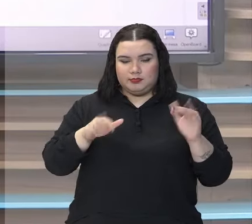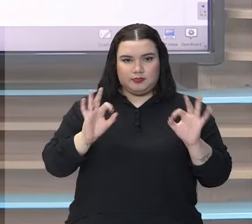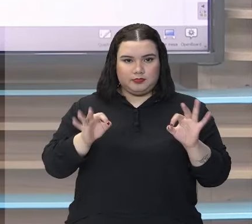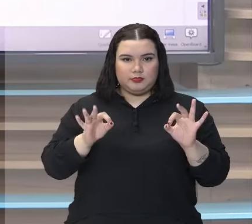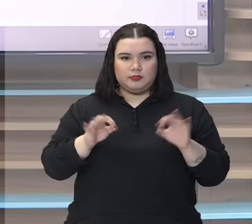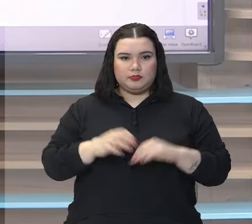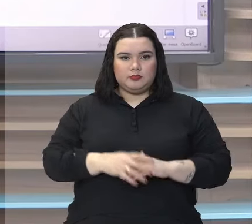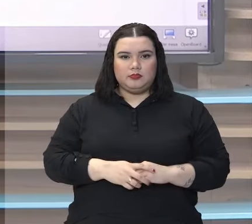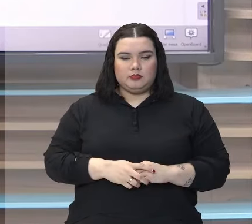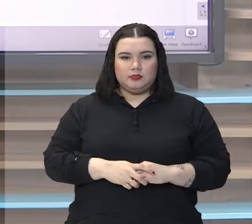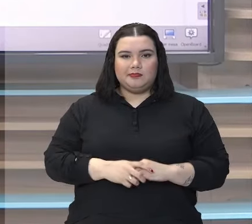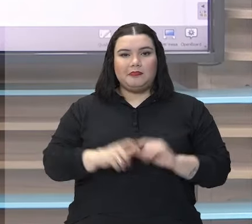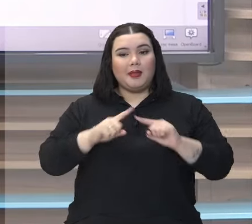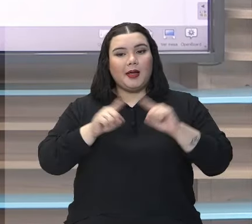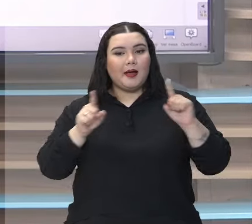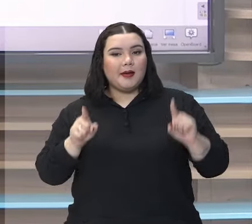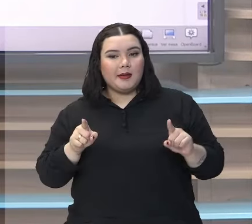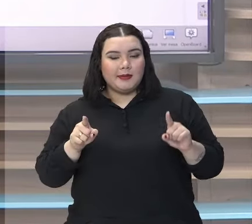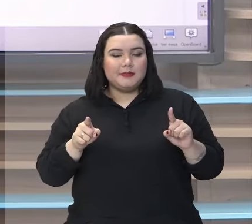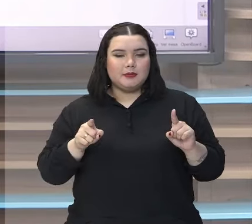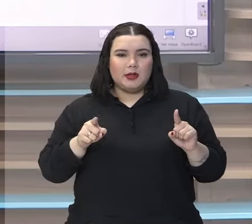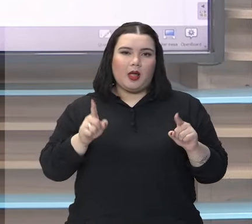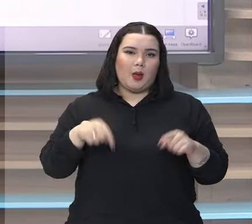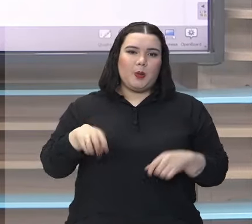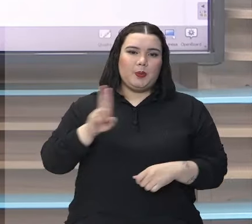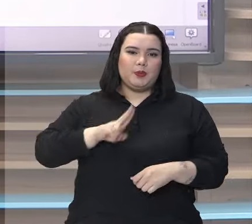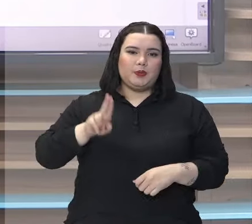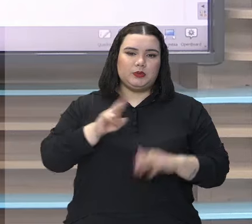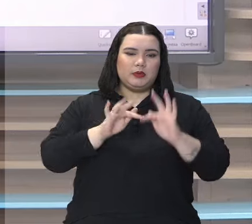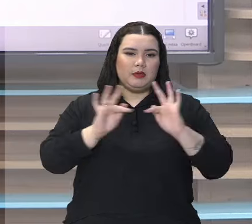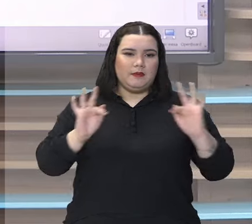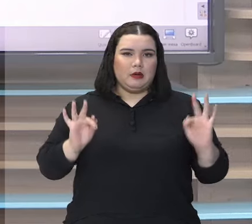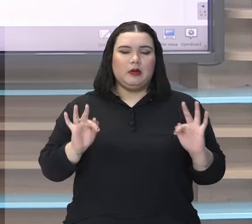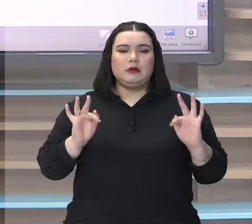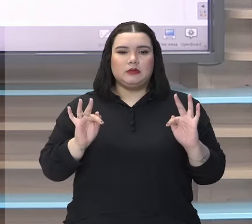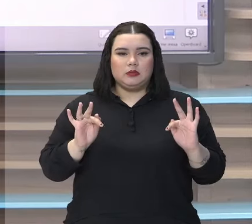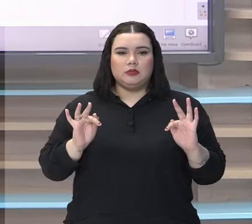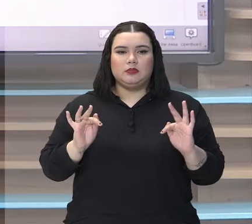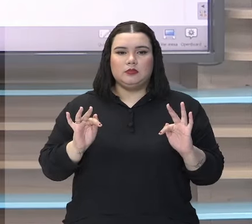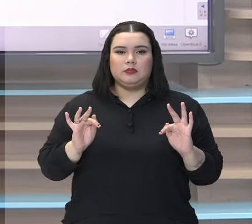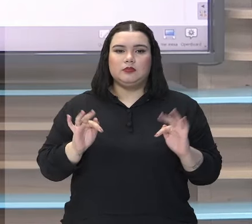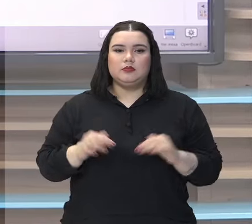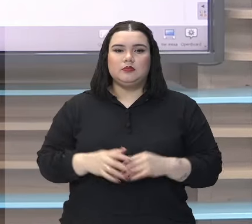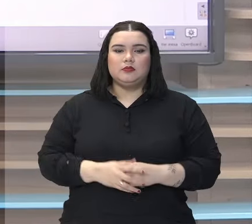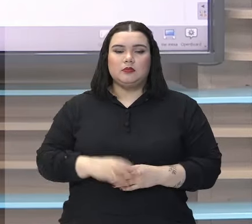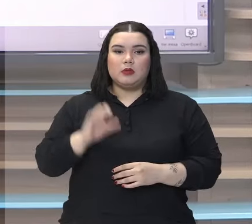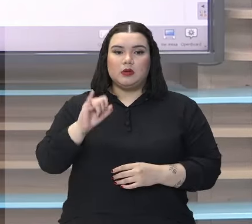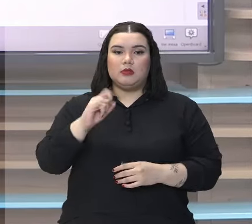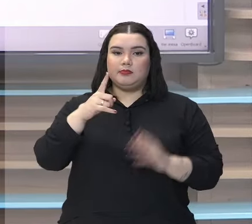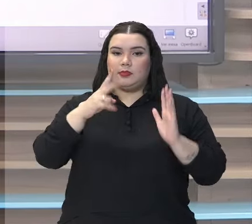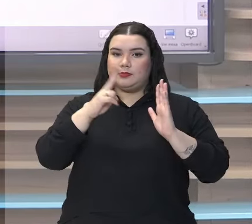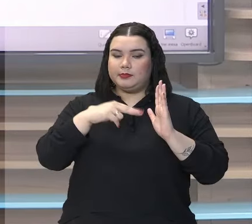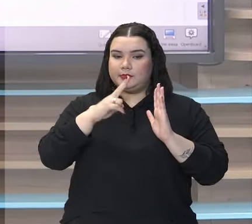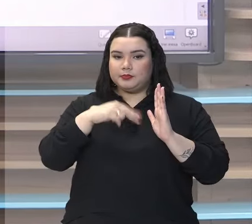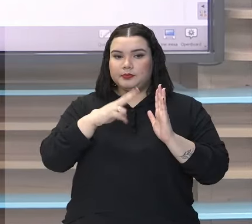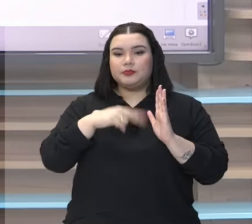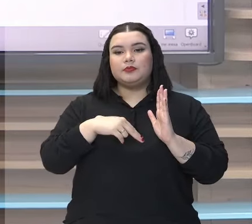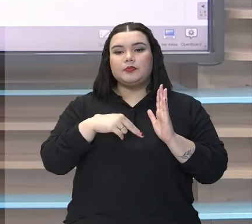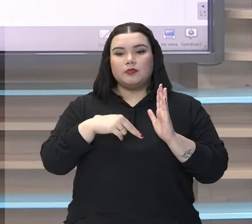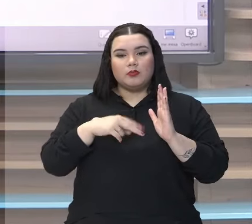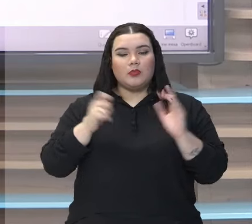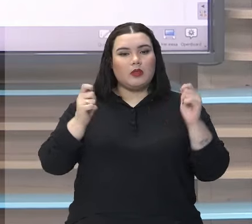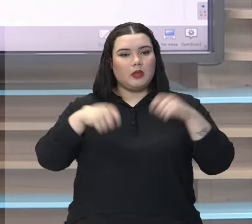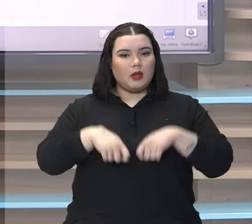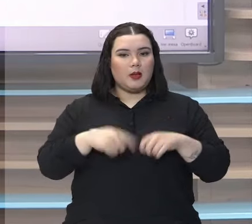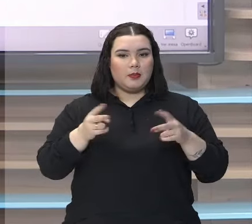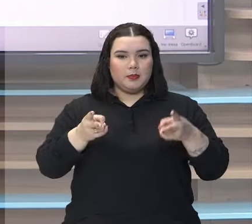Mas, porém, né? Então, ela traz, né? Se você for ler direitinho, dá para você